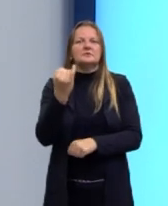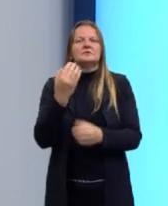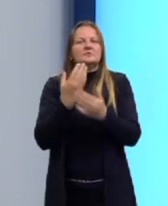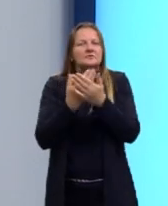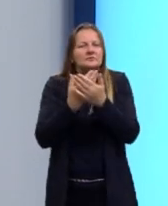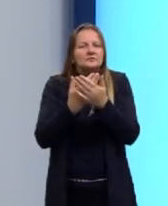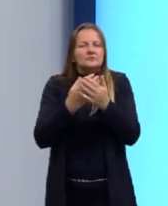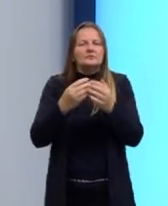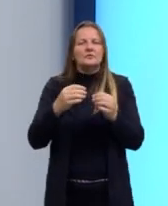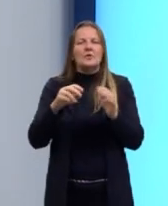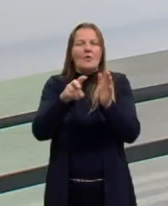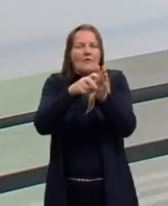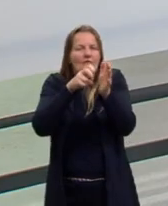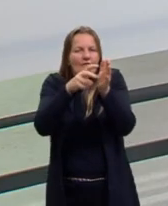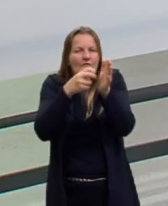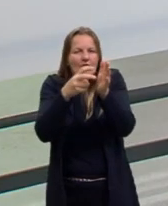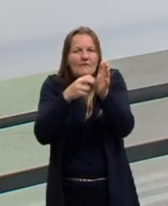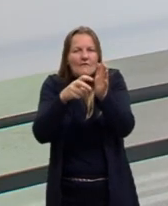dos fósseis.